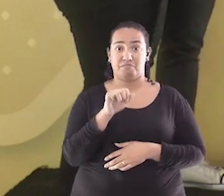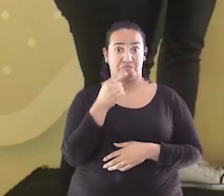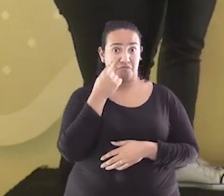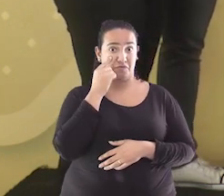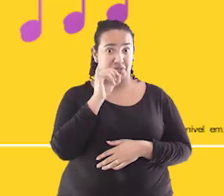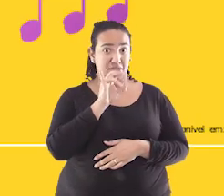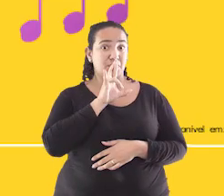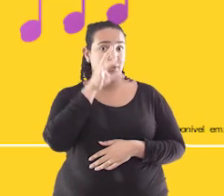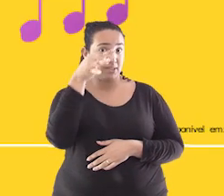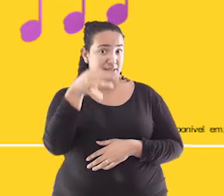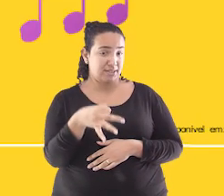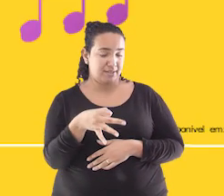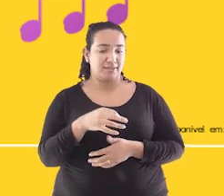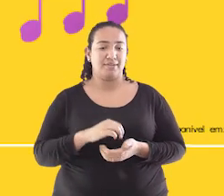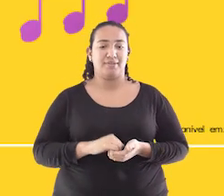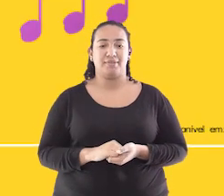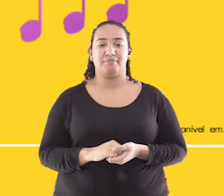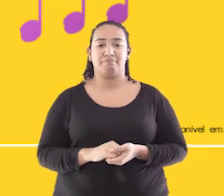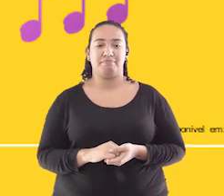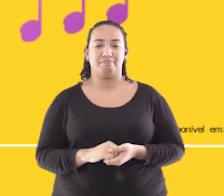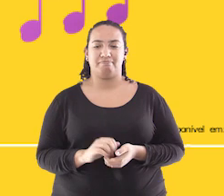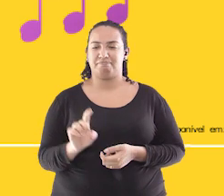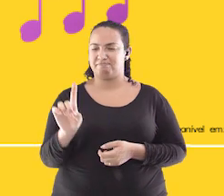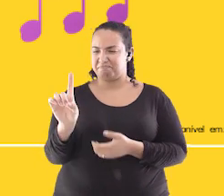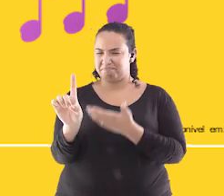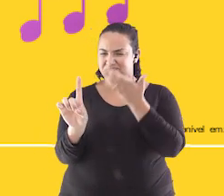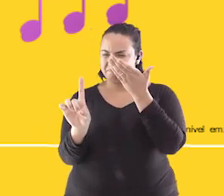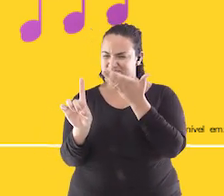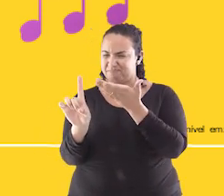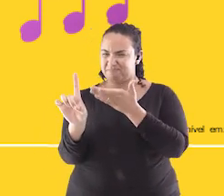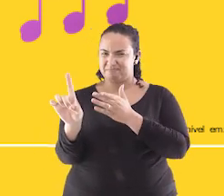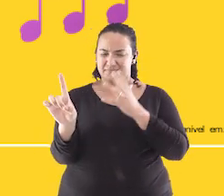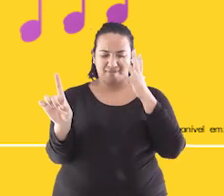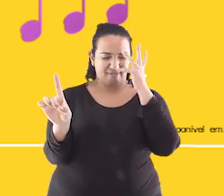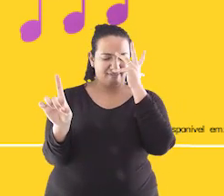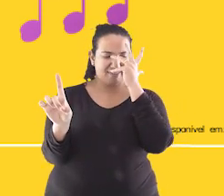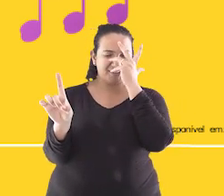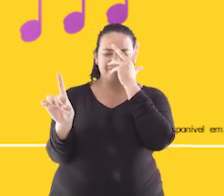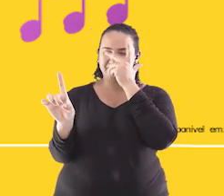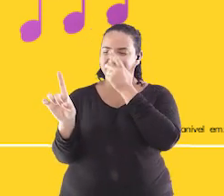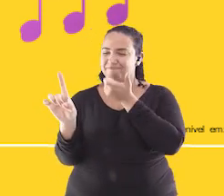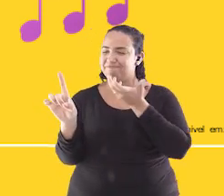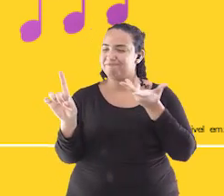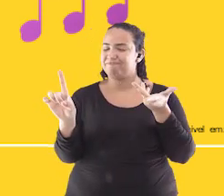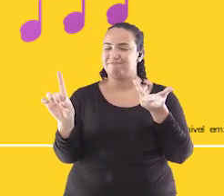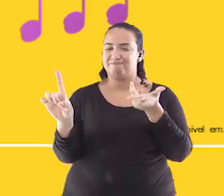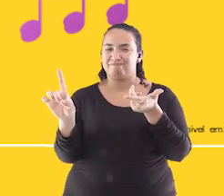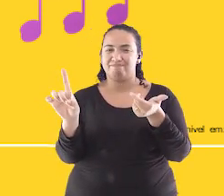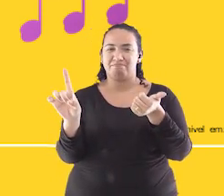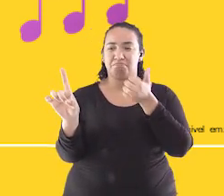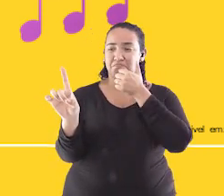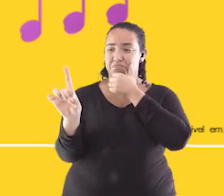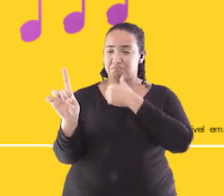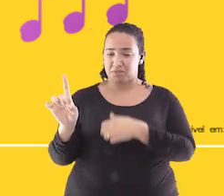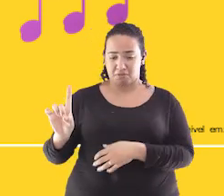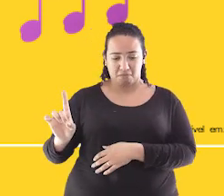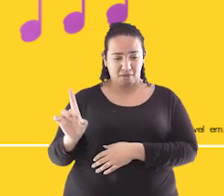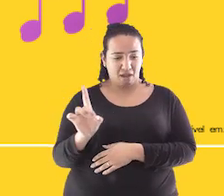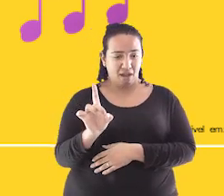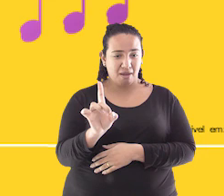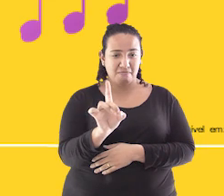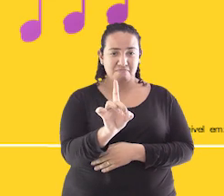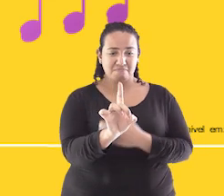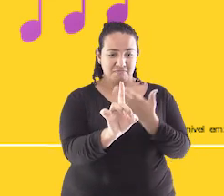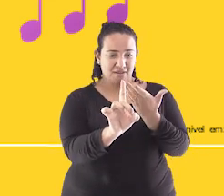ver com o Fabrício? Olha que coisa mais linda, mais cheia de graça Ela menina que vem